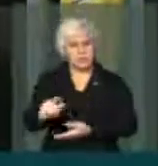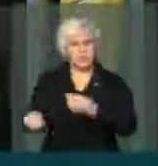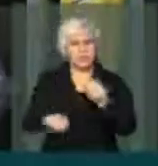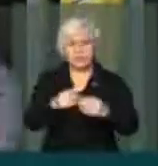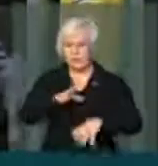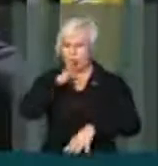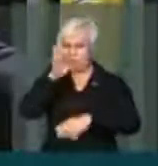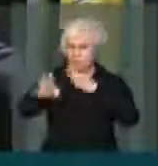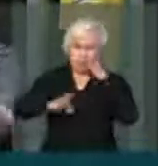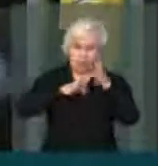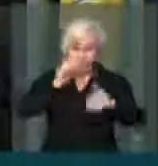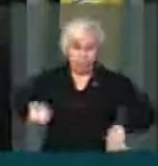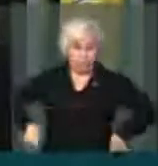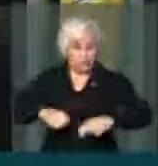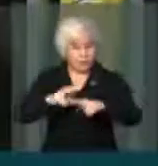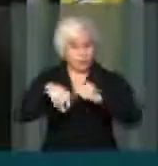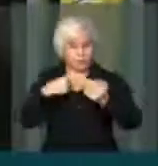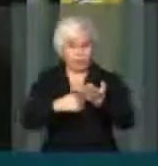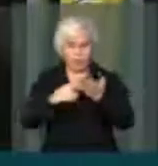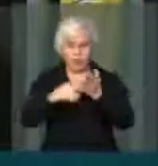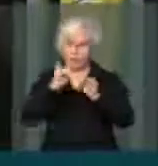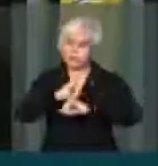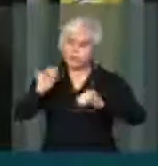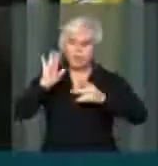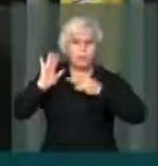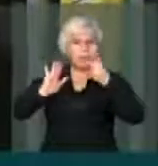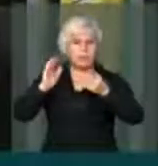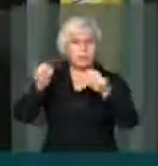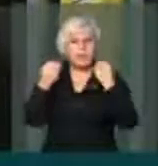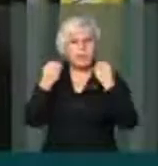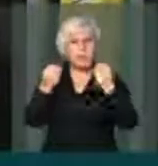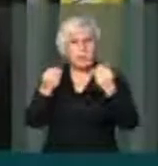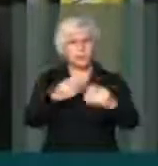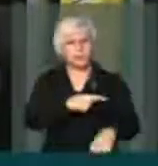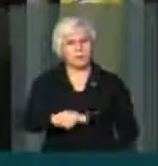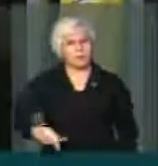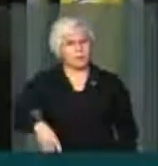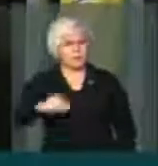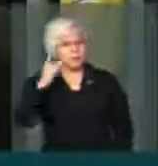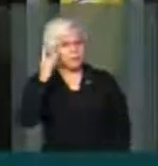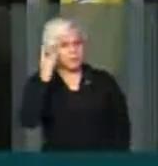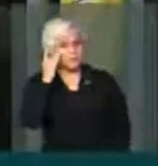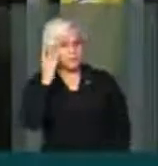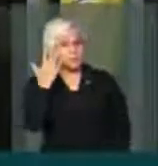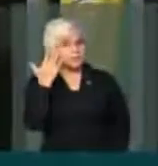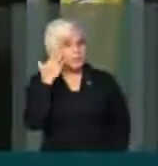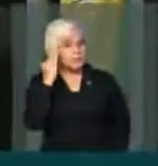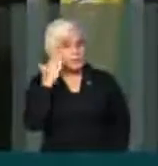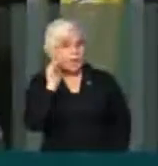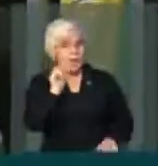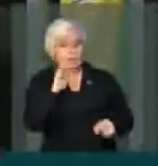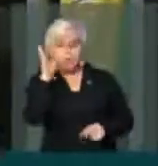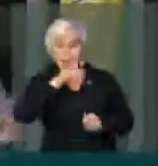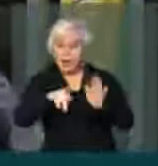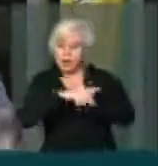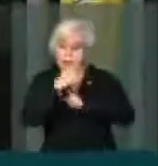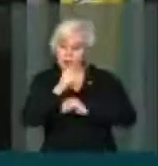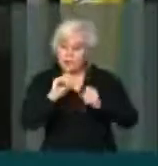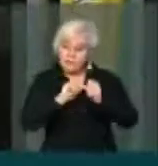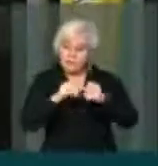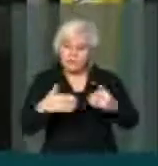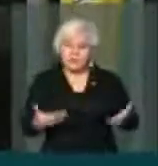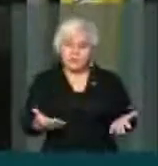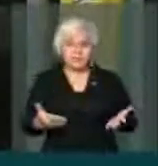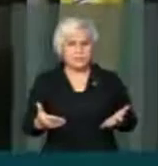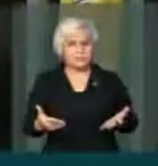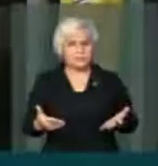exacerbada devido à campanha eleitoral? A presidente Dilma não tem noção do mal que ela está fazendo para o país. Aliás, até acho que tem essa